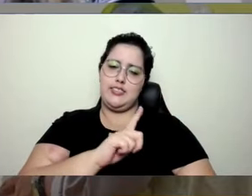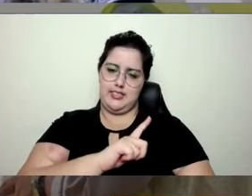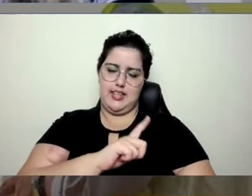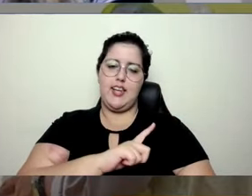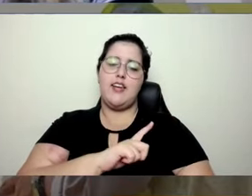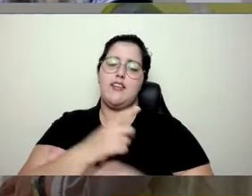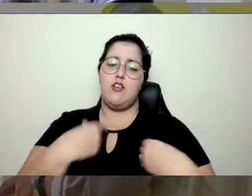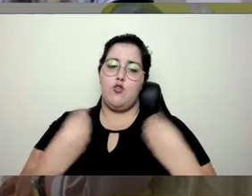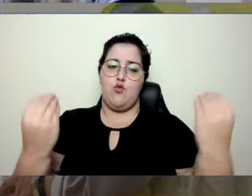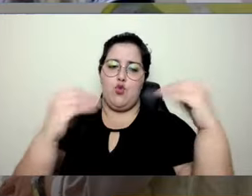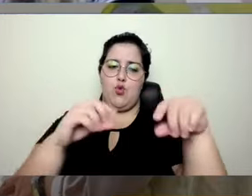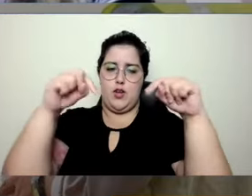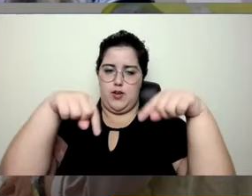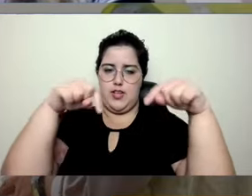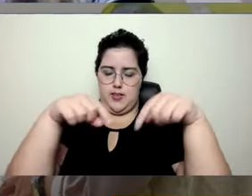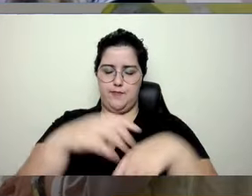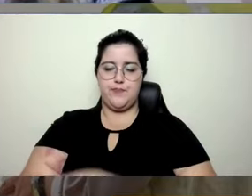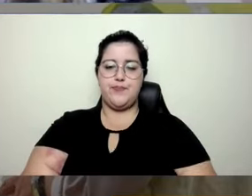coloquei aqui para vocês.